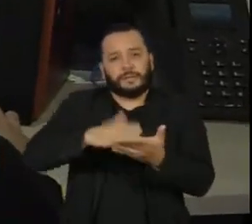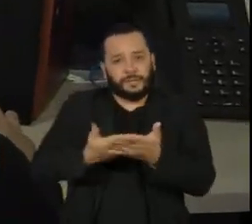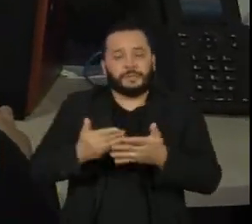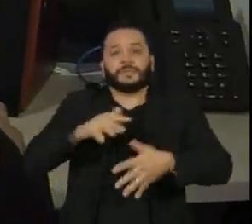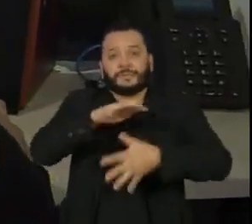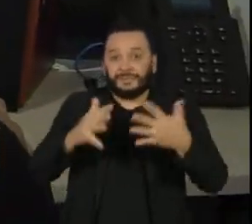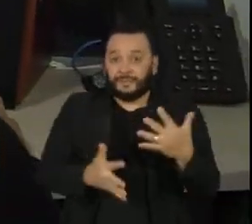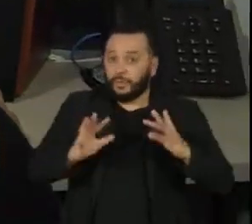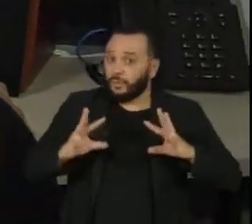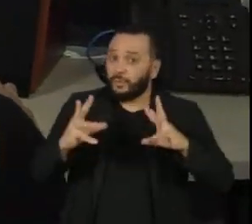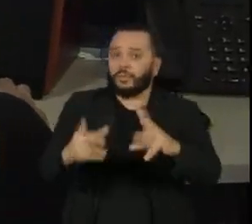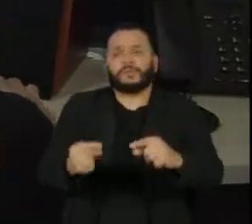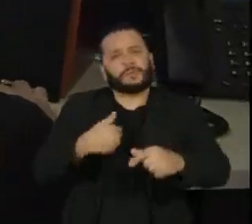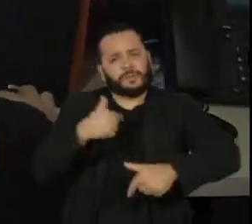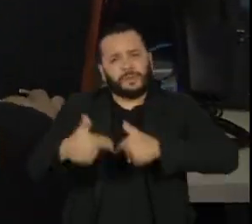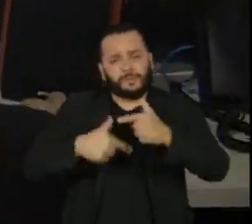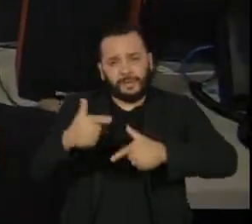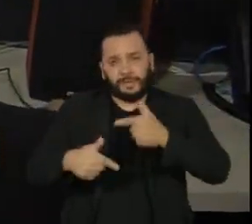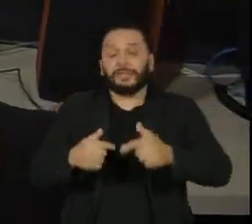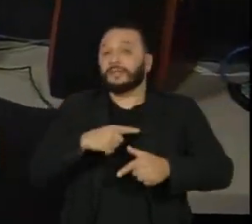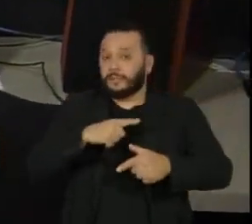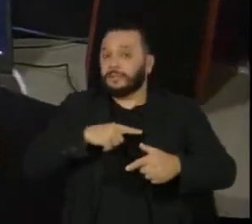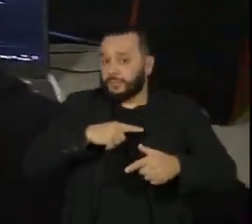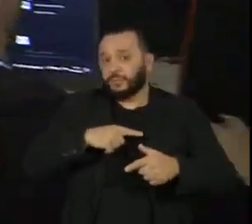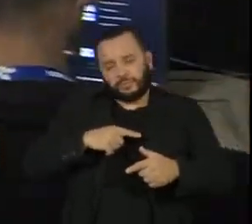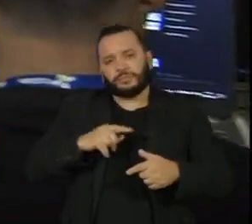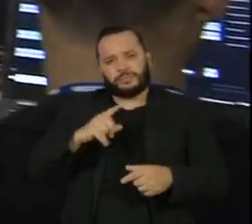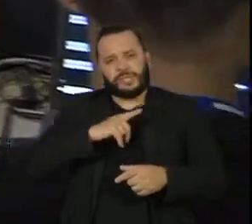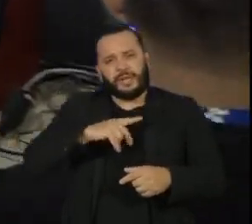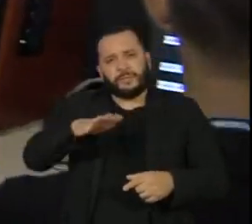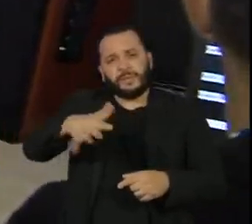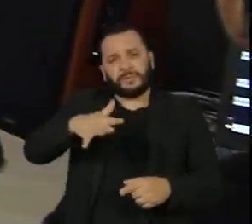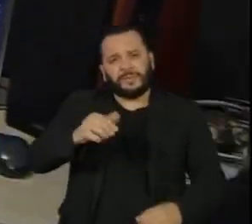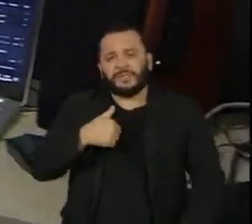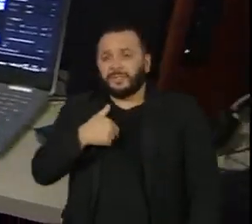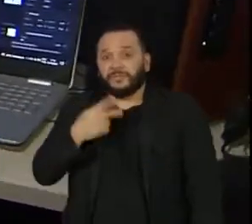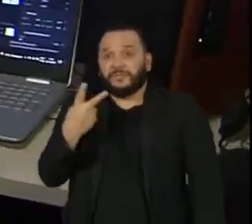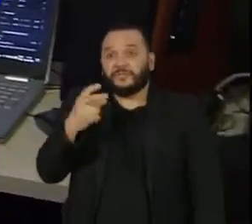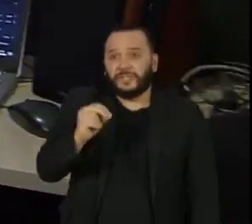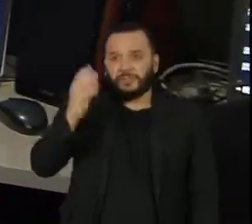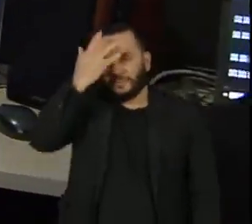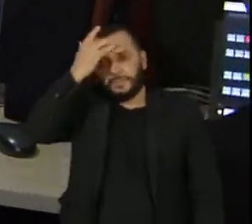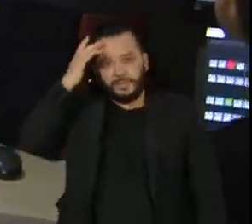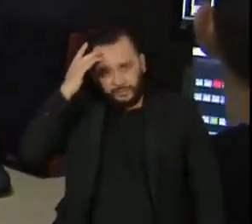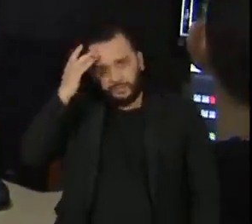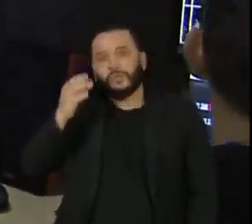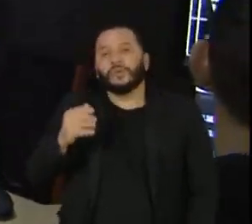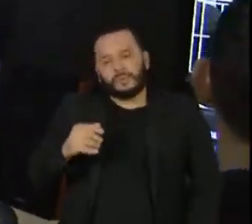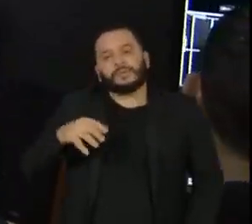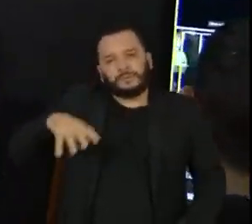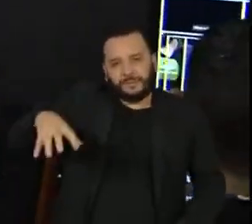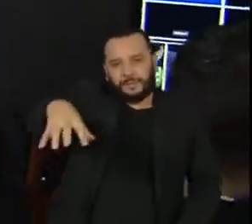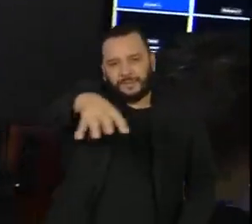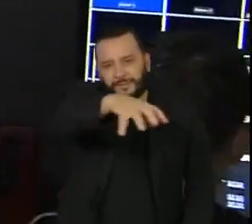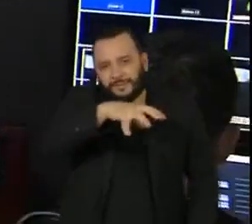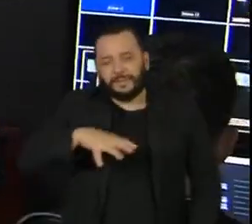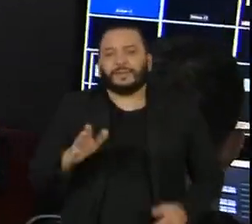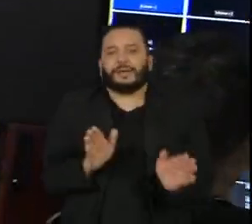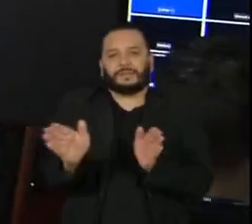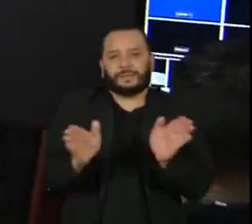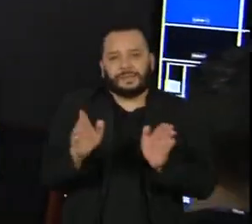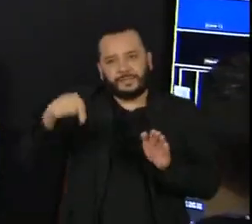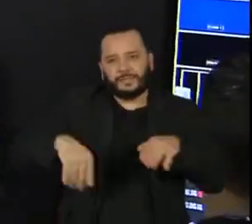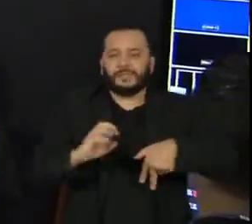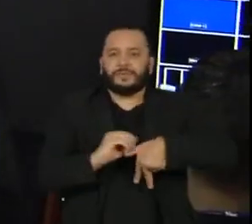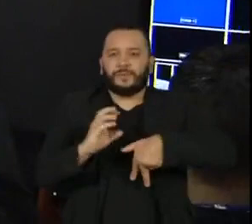de Libra. Todo esse trabalho de Libras, todo esse trabalho envolve cerca de 20 pessoas de todo o nosso departamento de acessibilidade